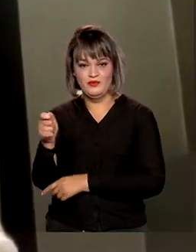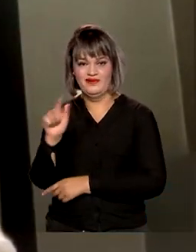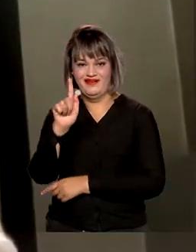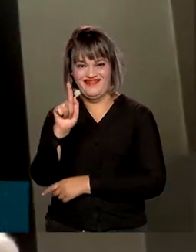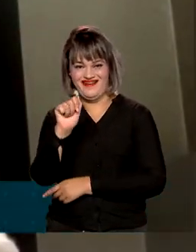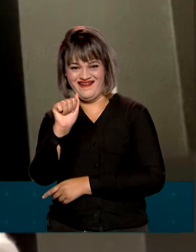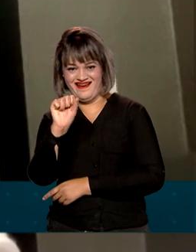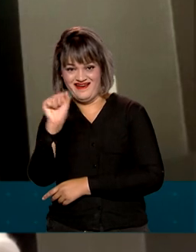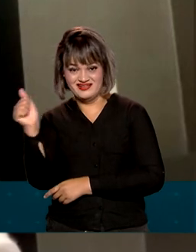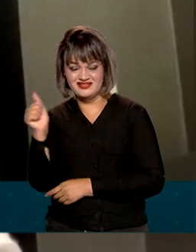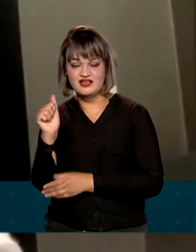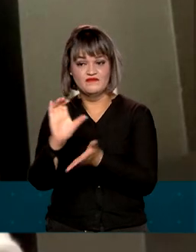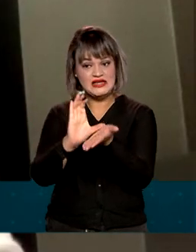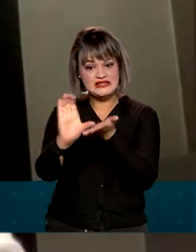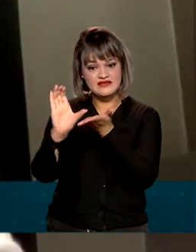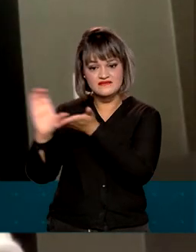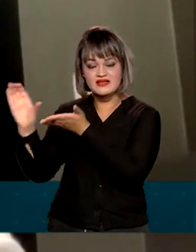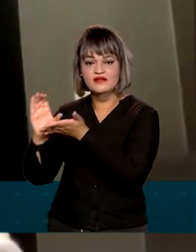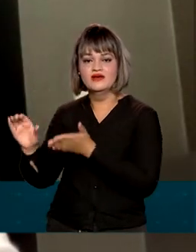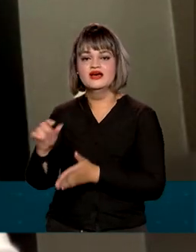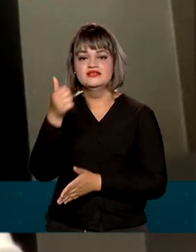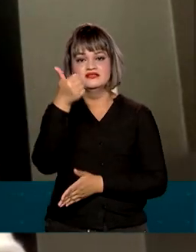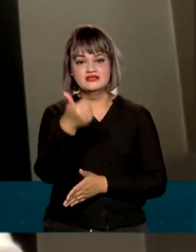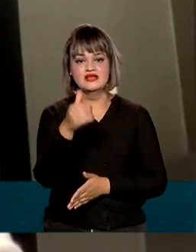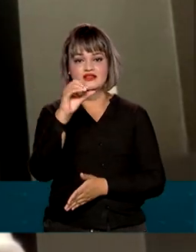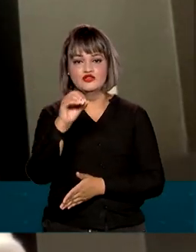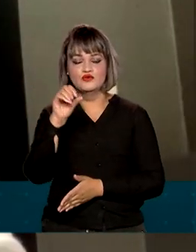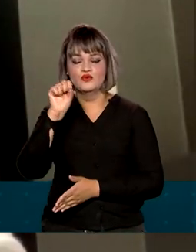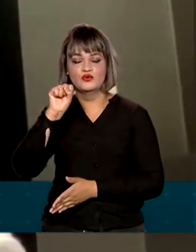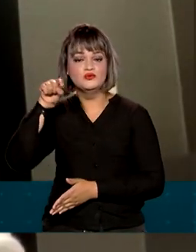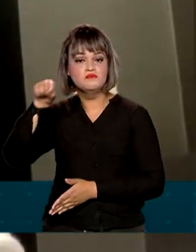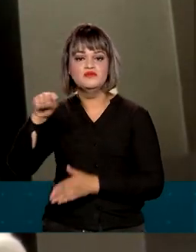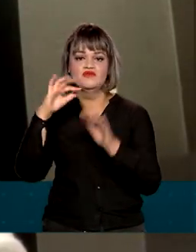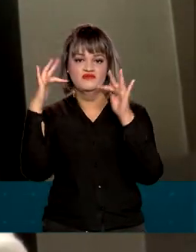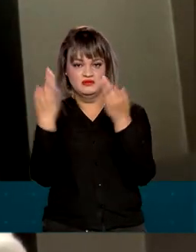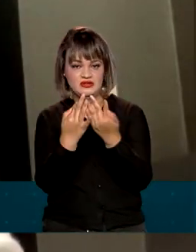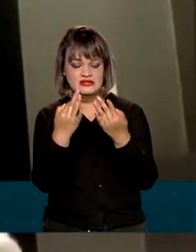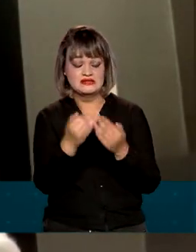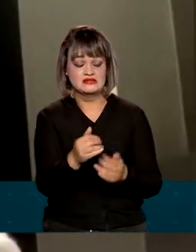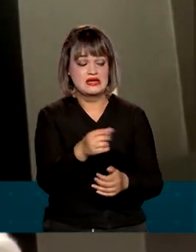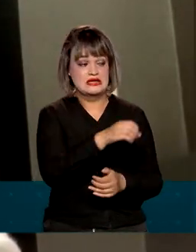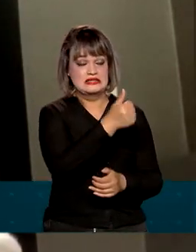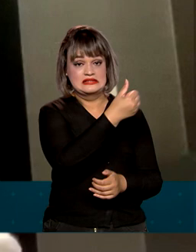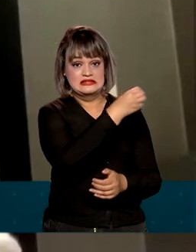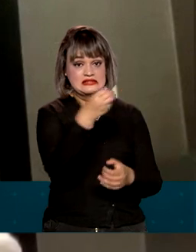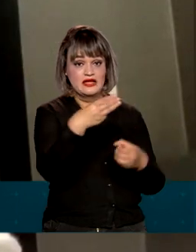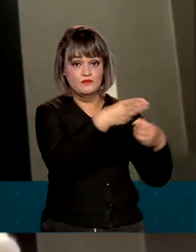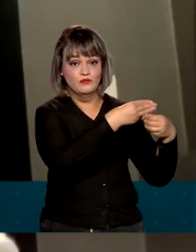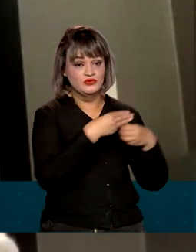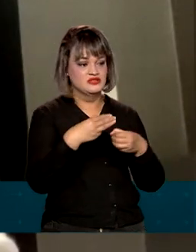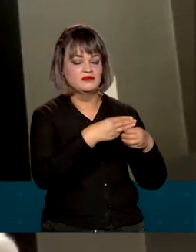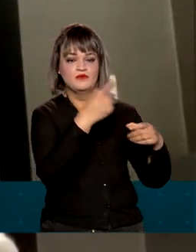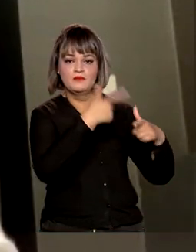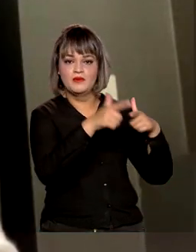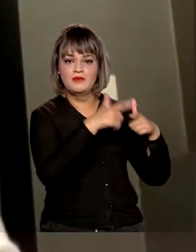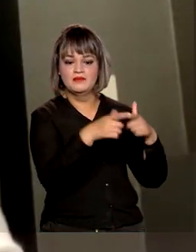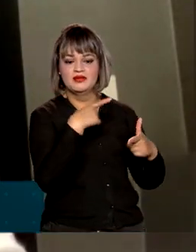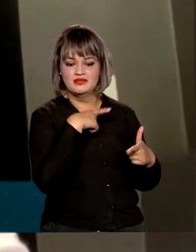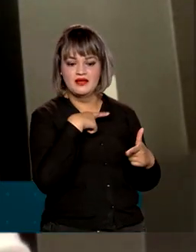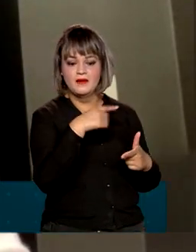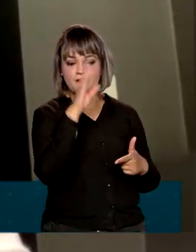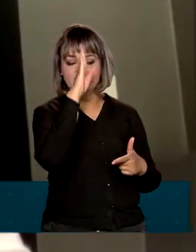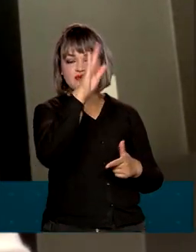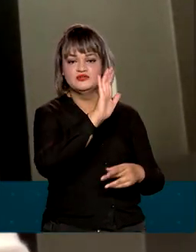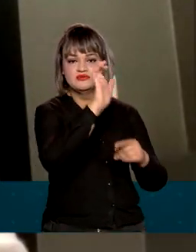transferido para mais de 108 mil famílias em 100 municípios de calamidade pública, principalmente